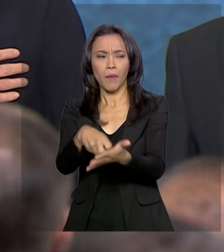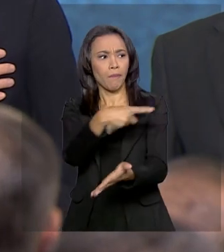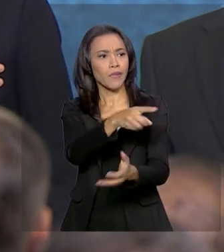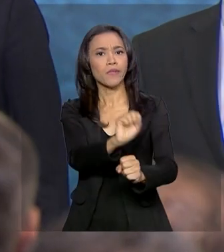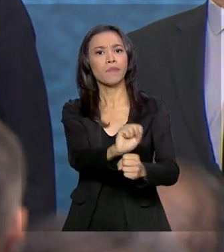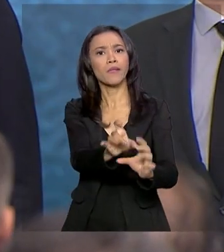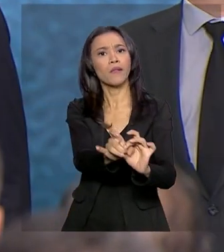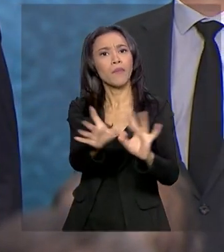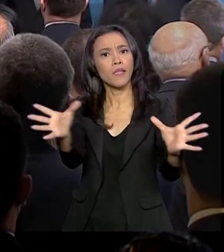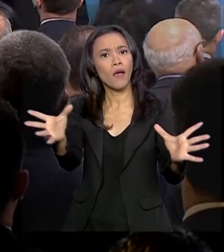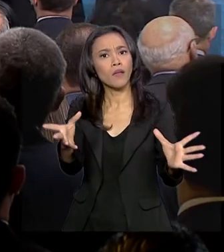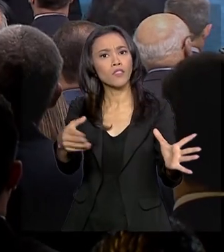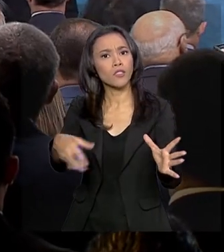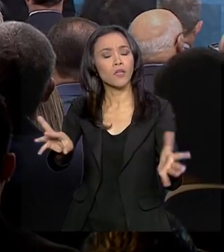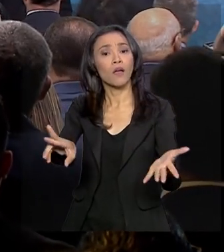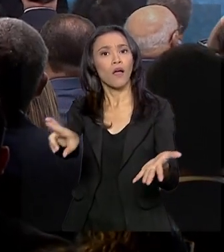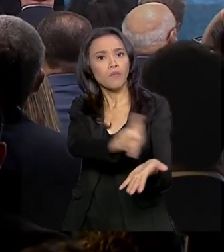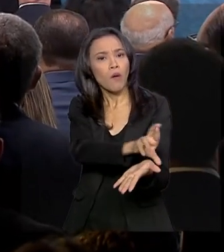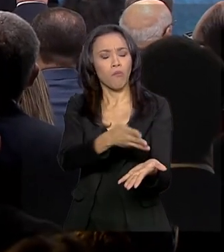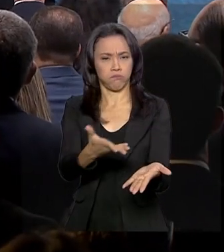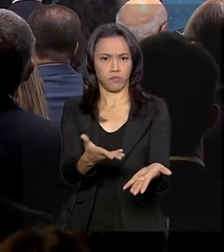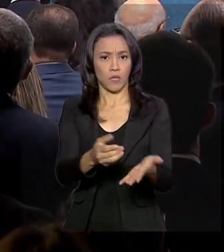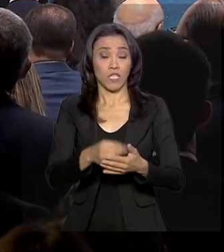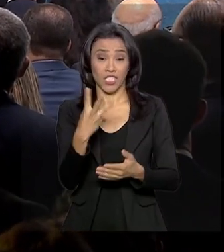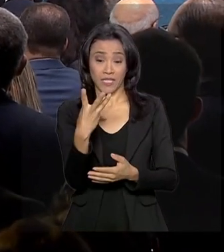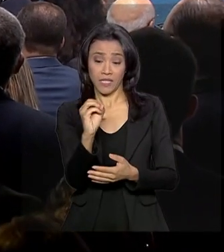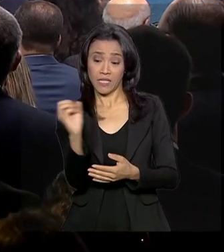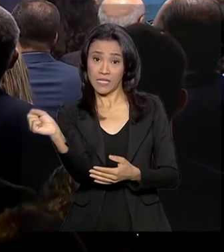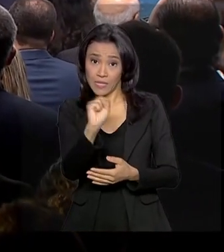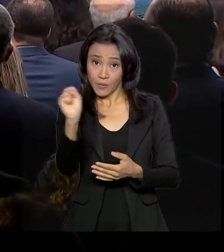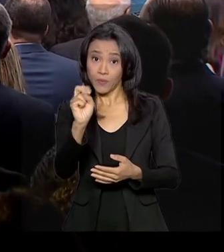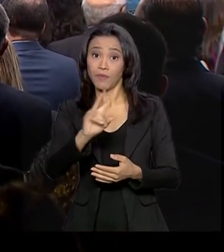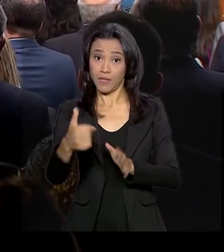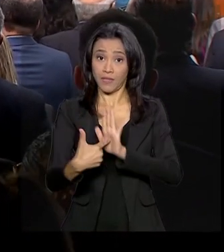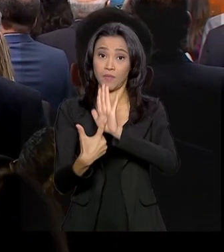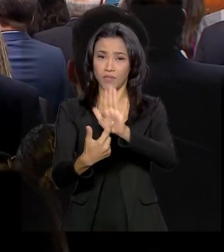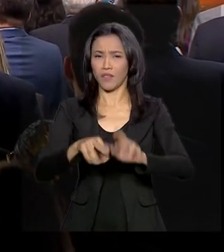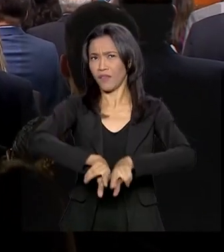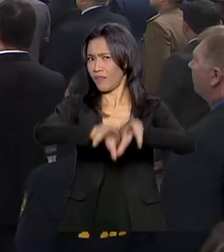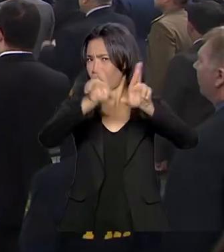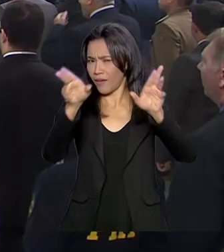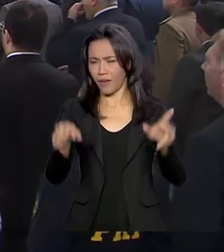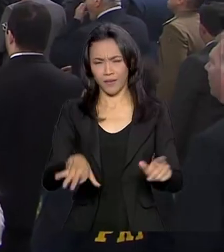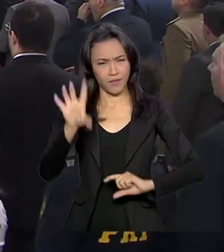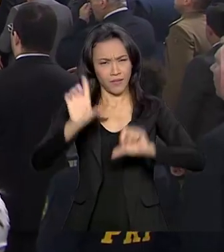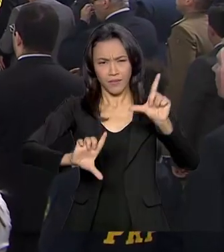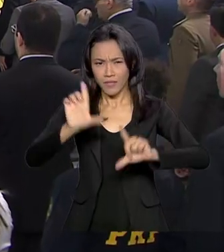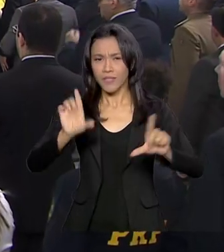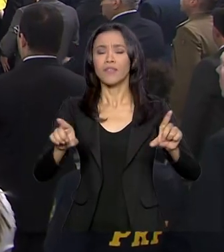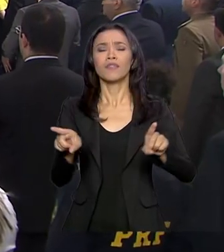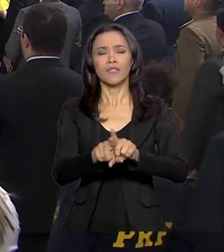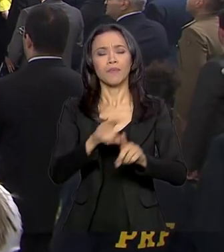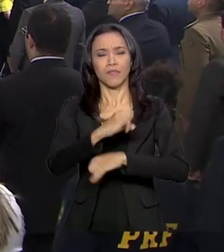liberdade. Os filmes de 30 segundos serão exibidos nas emissoras de TV e na internet.